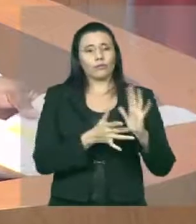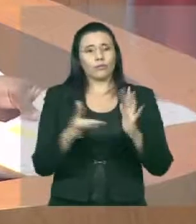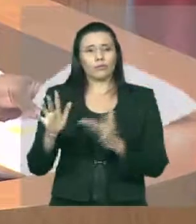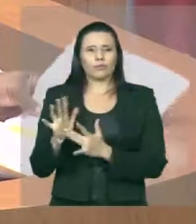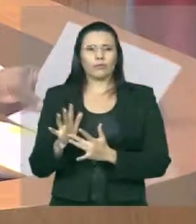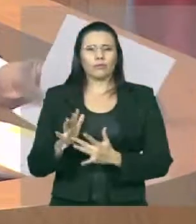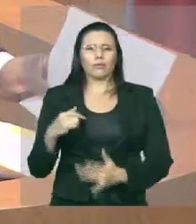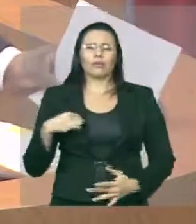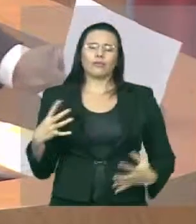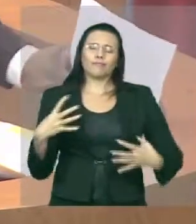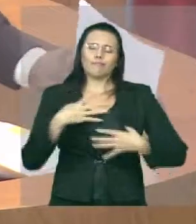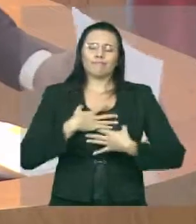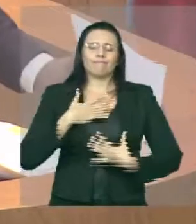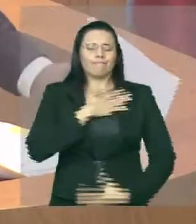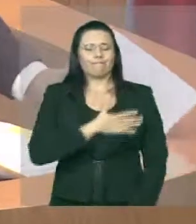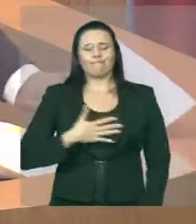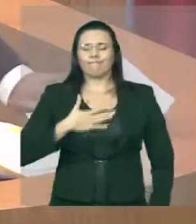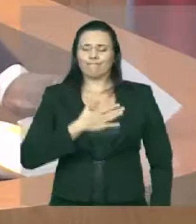desse novo grande freadão.